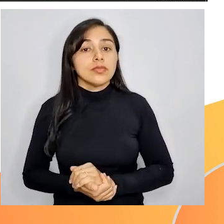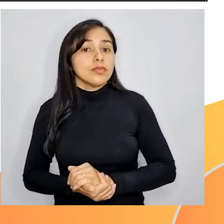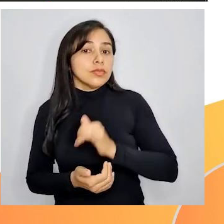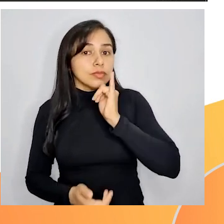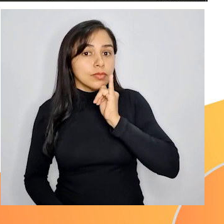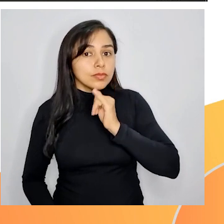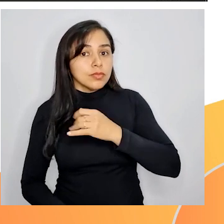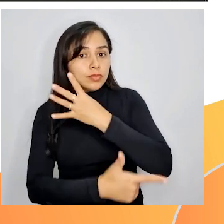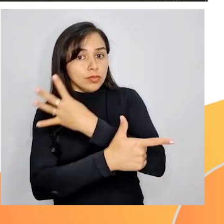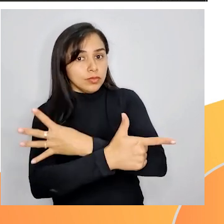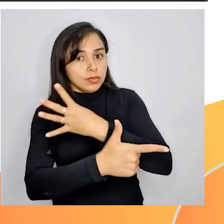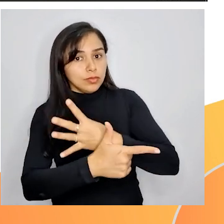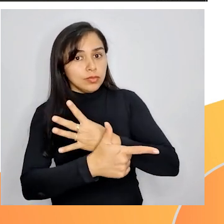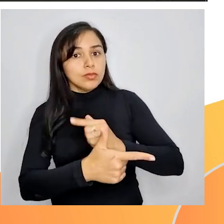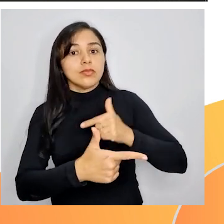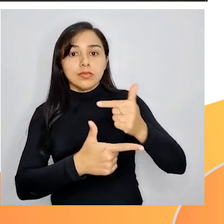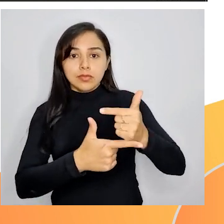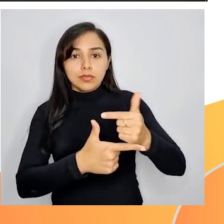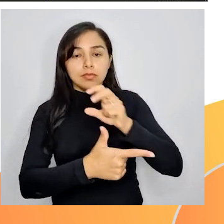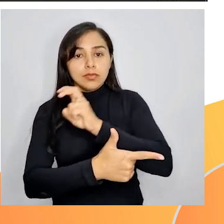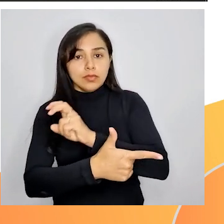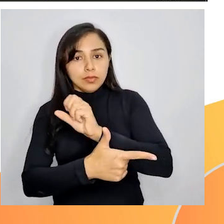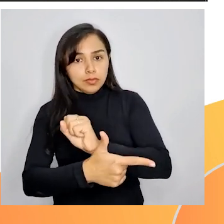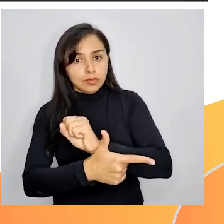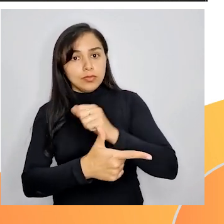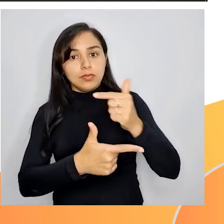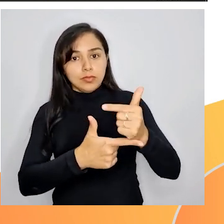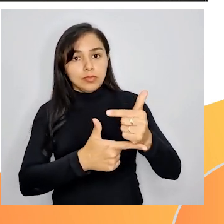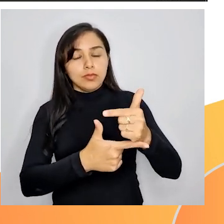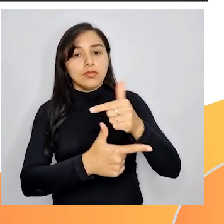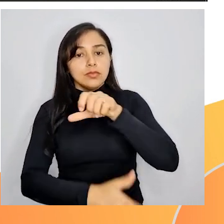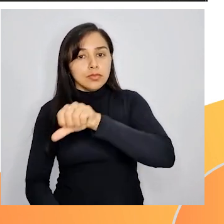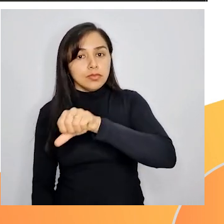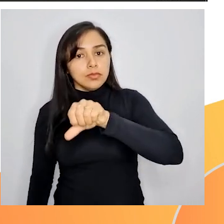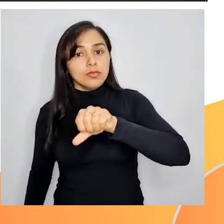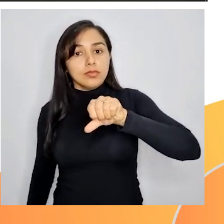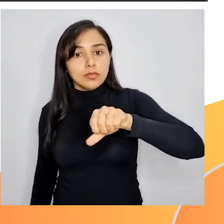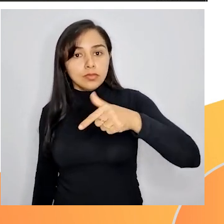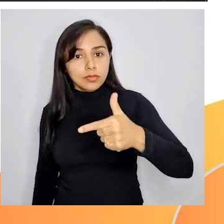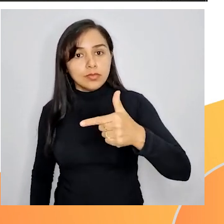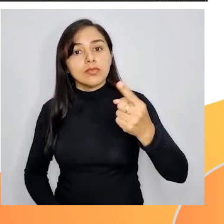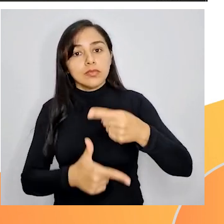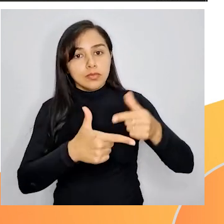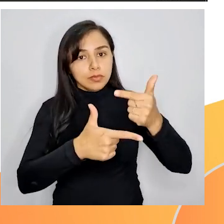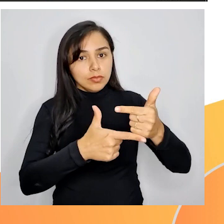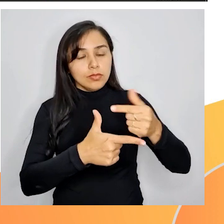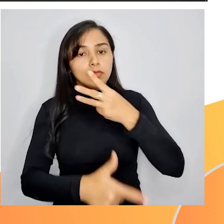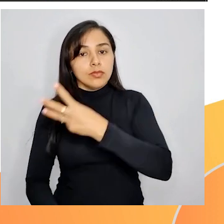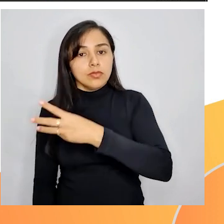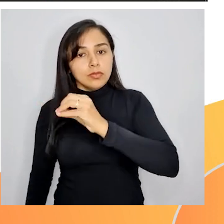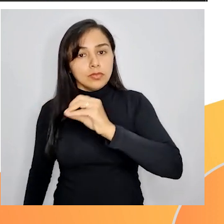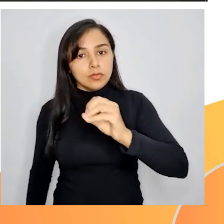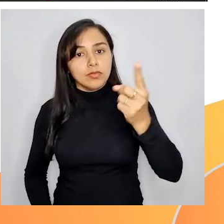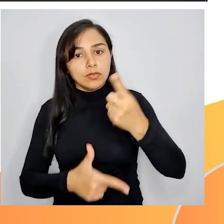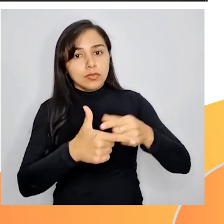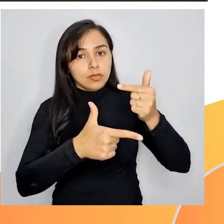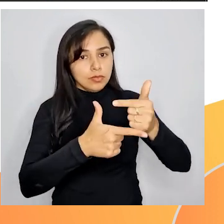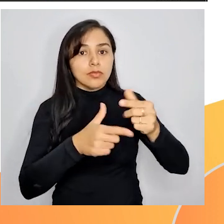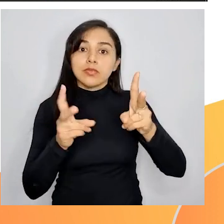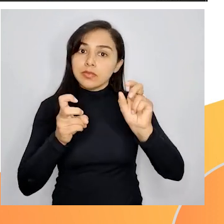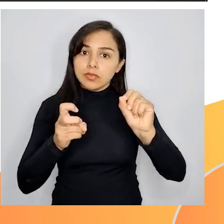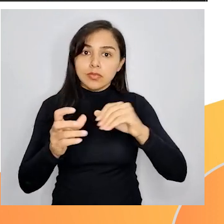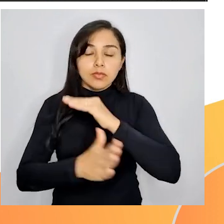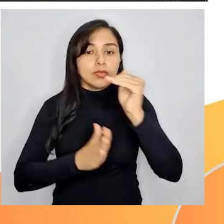44, 58, 9.992 e o número 300. Percebam que finalizam em números